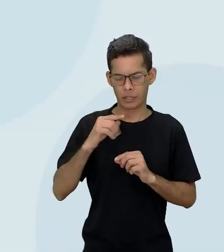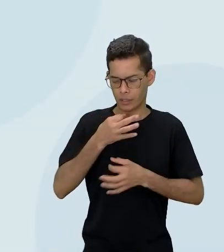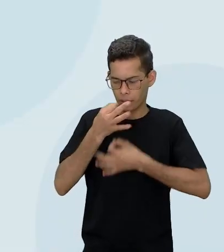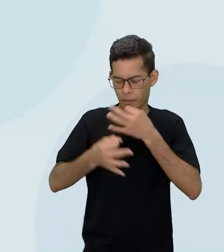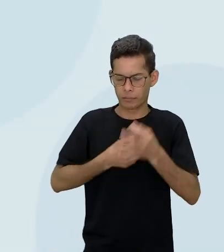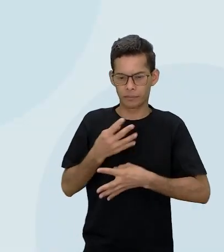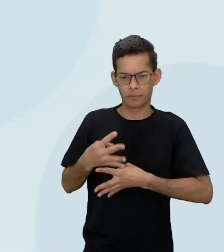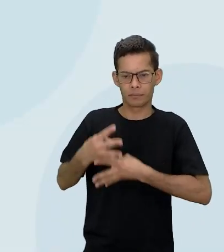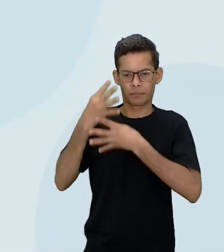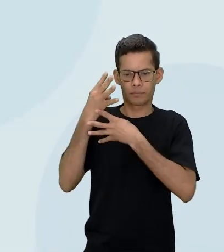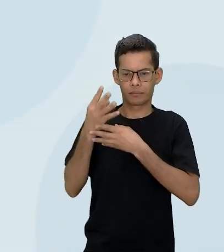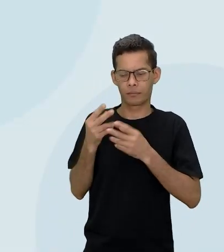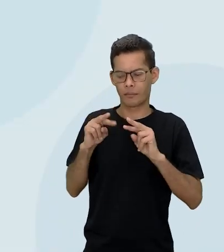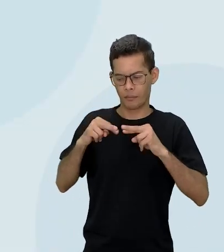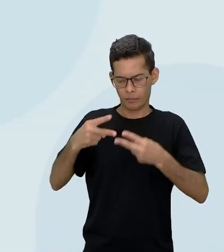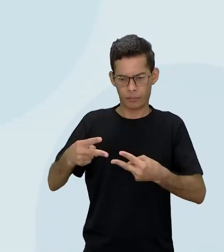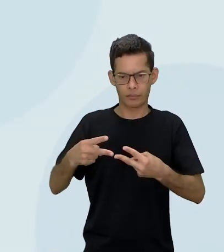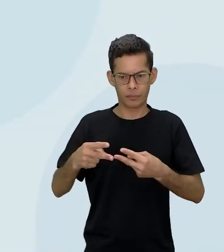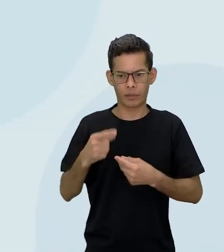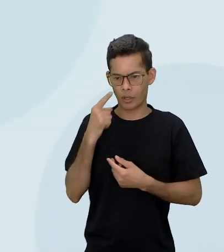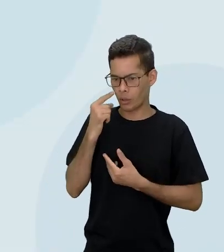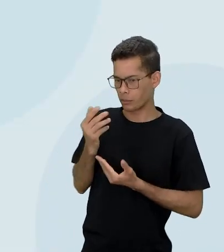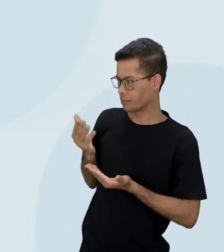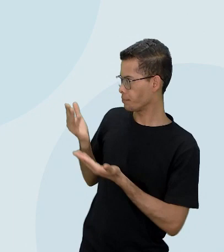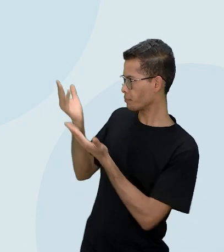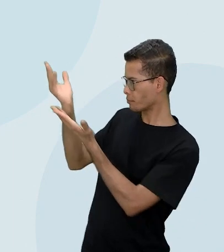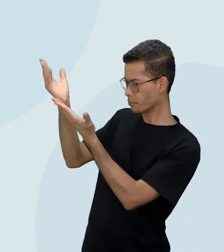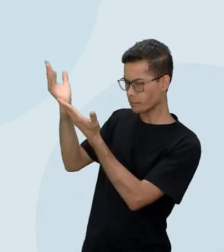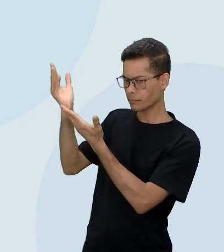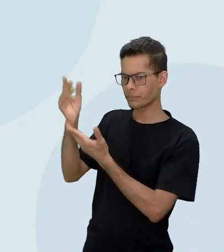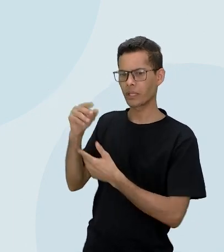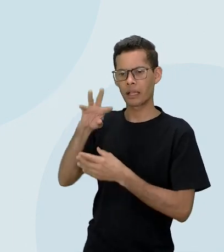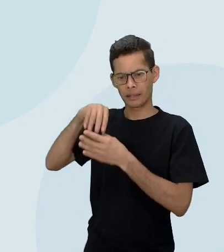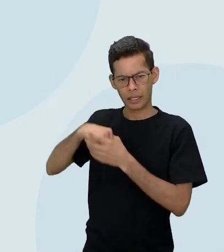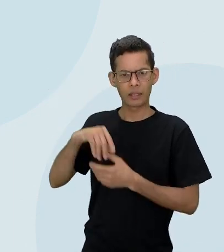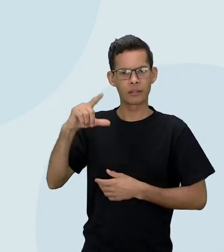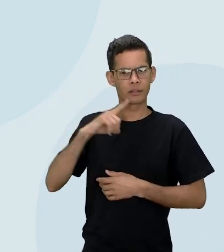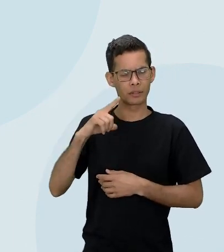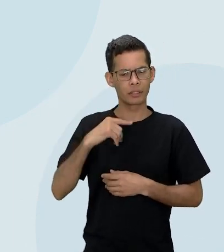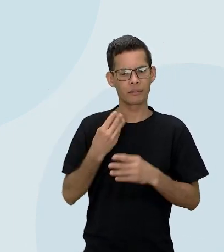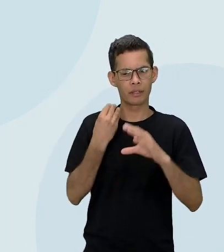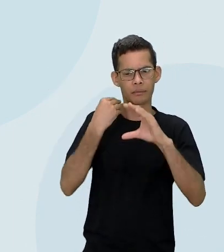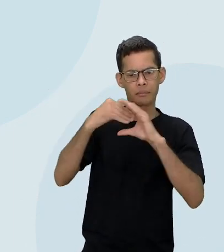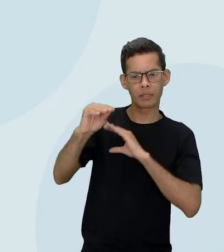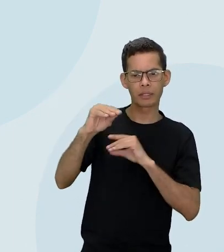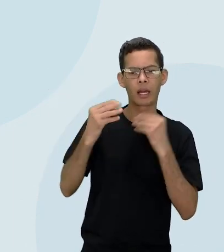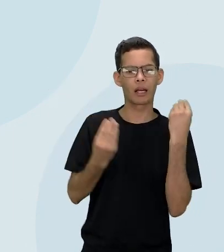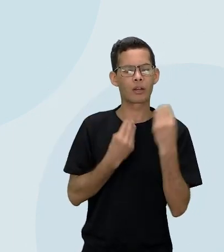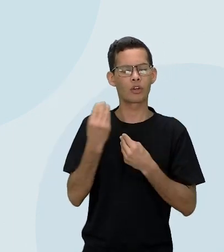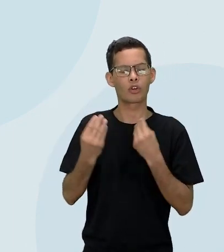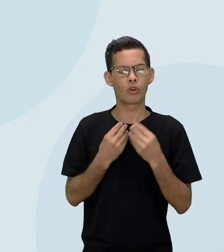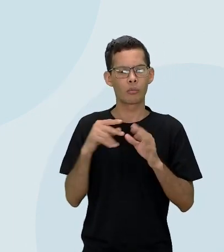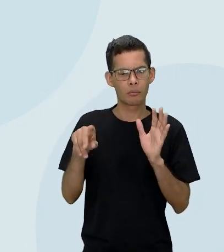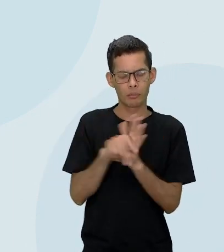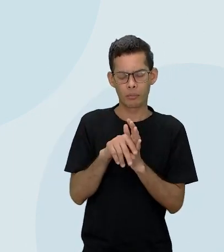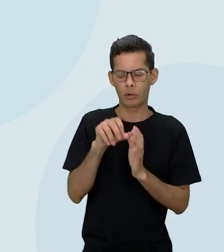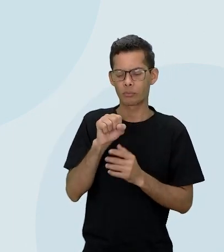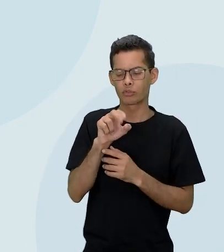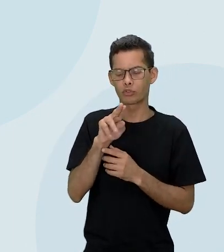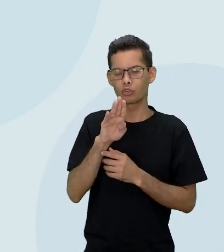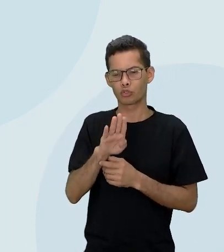esse desculpa esse link também a gente manda pelo via boletim via subsec